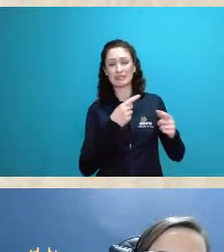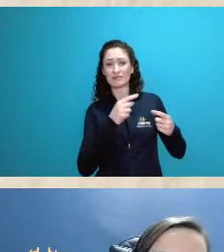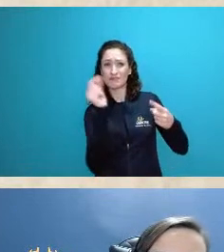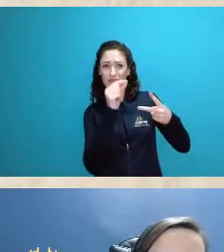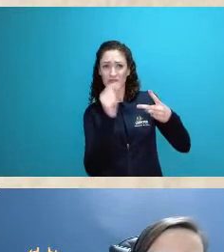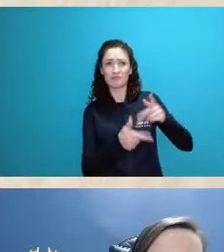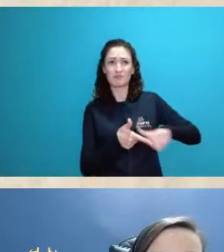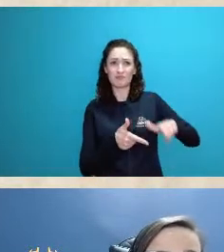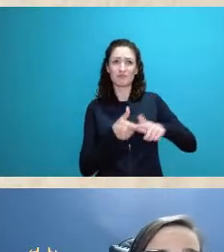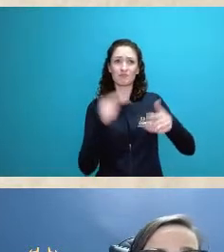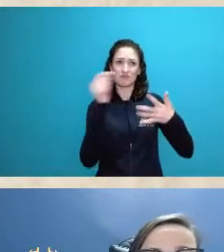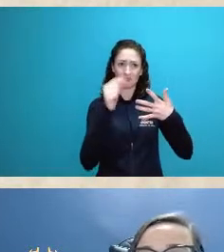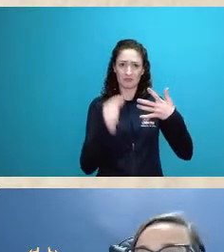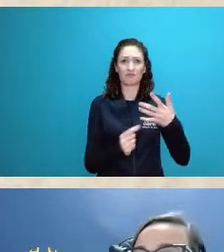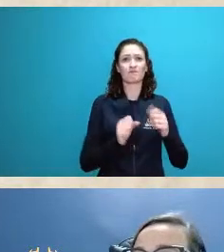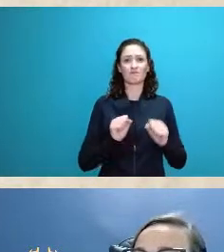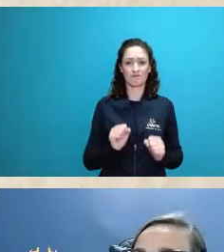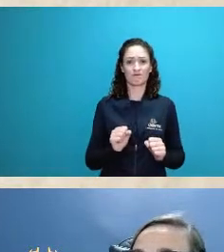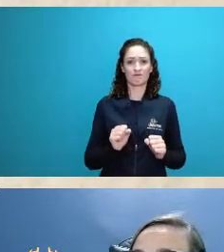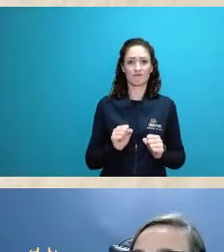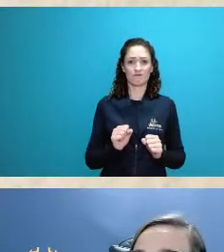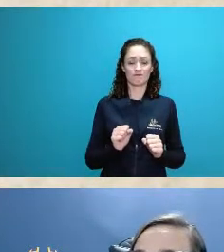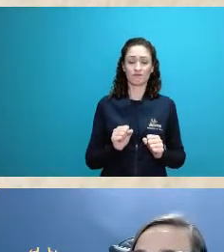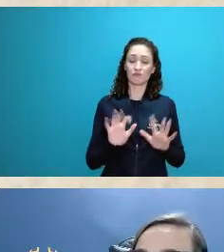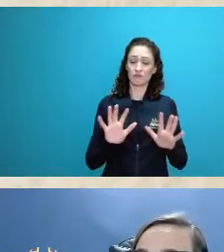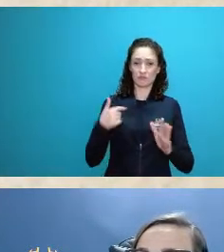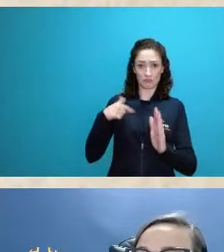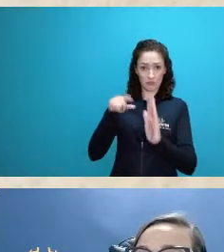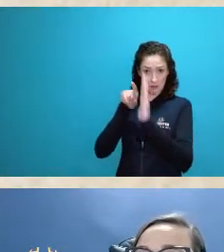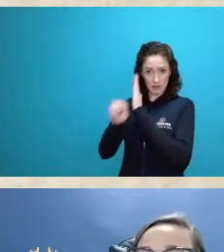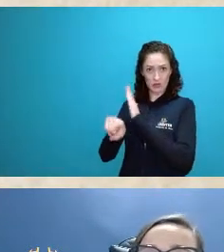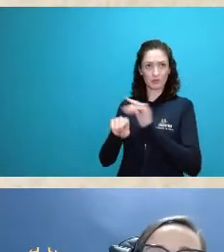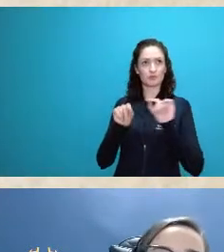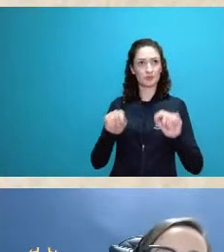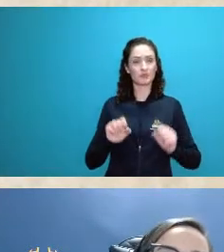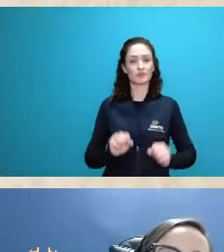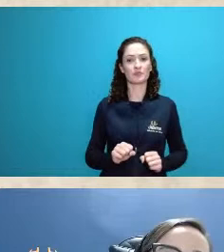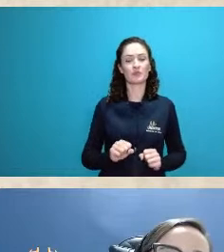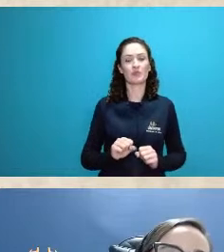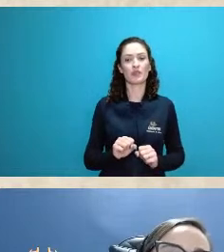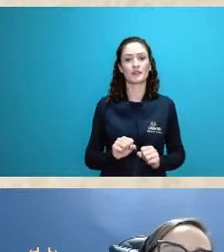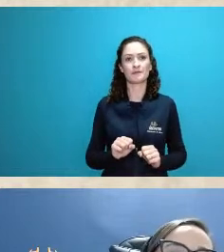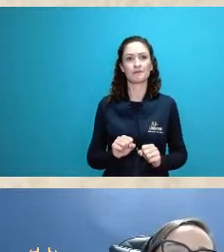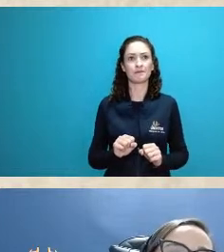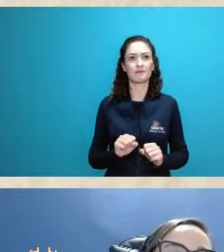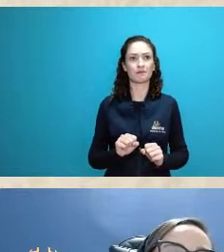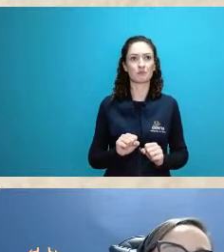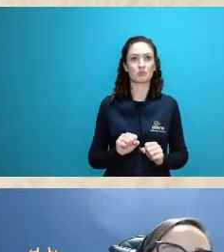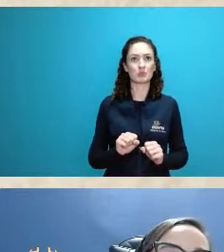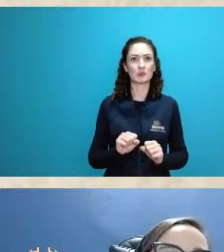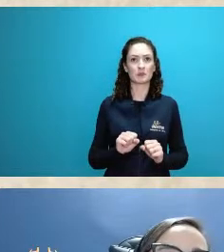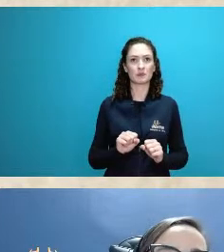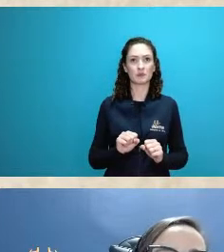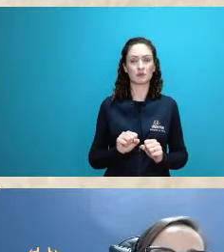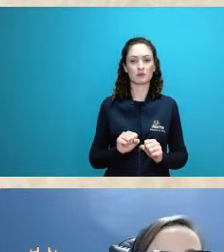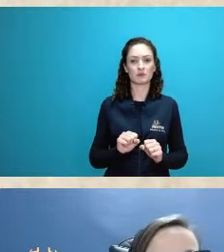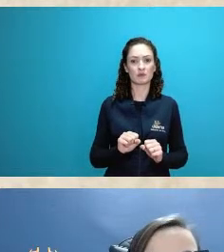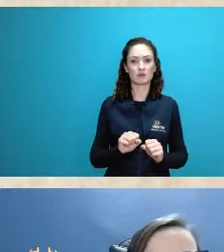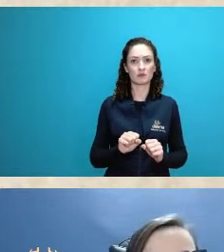aí a questão é como que como que a gente pensa né o que que essa